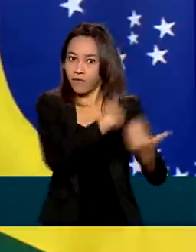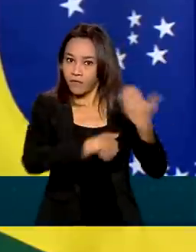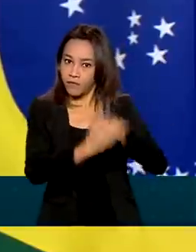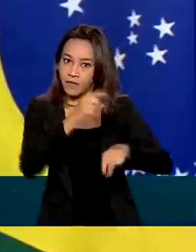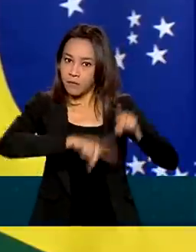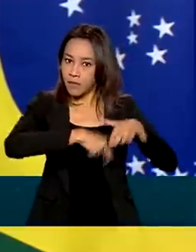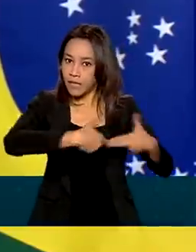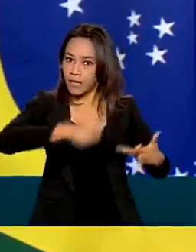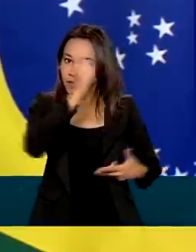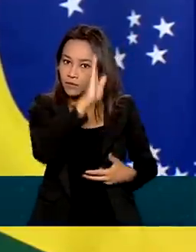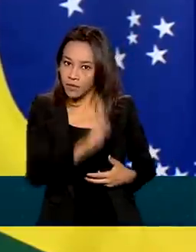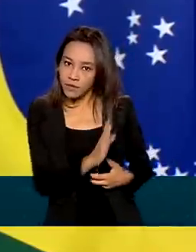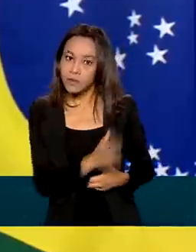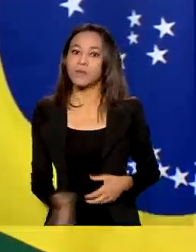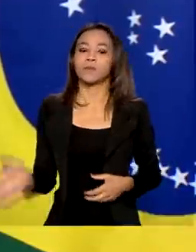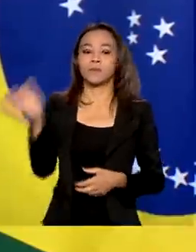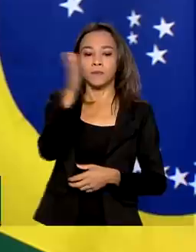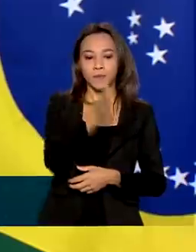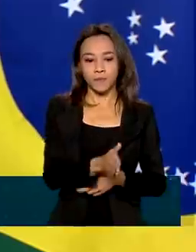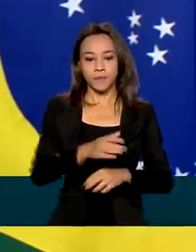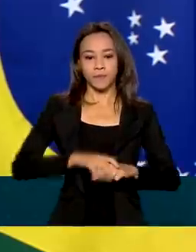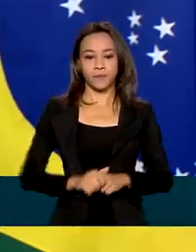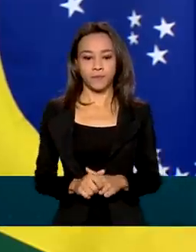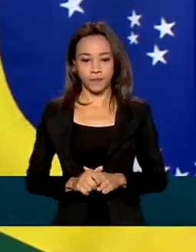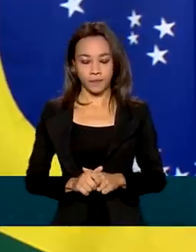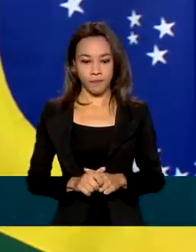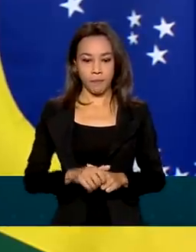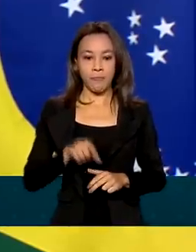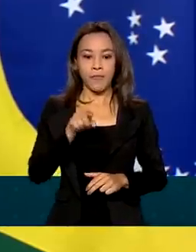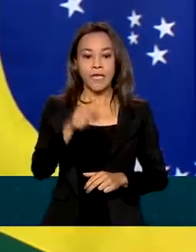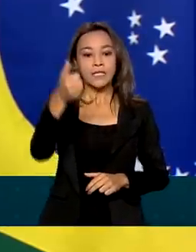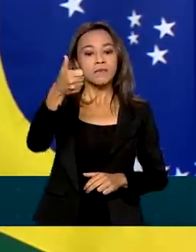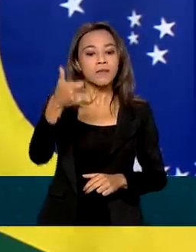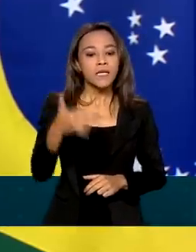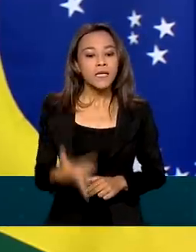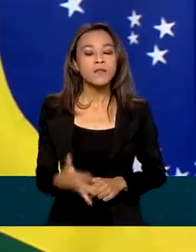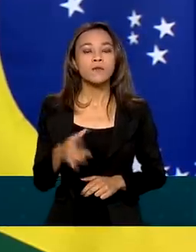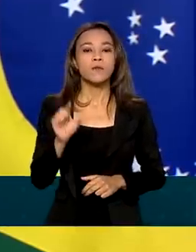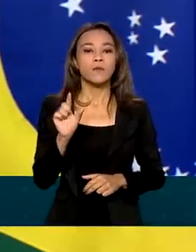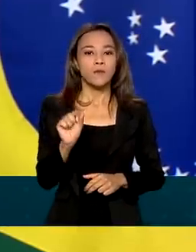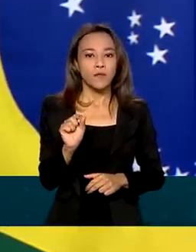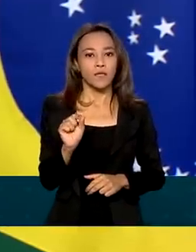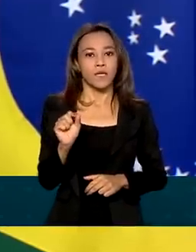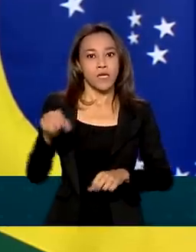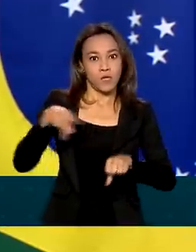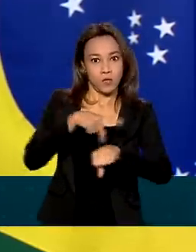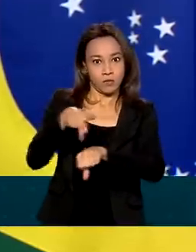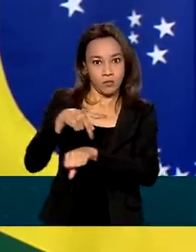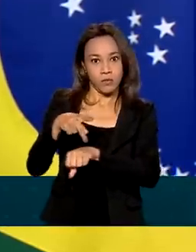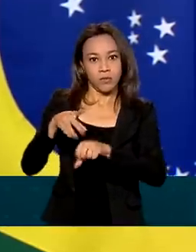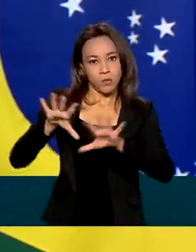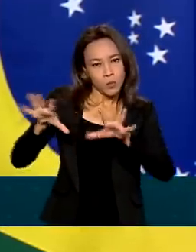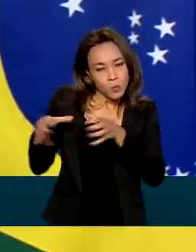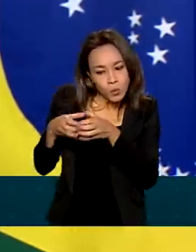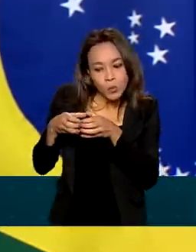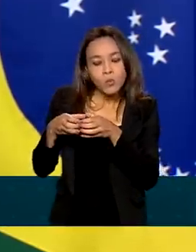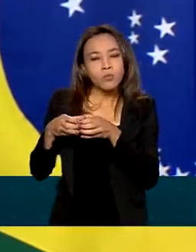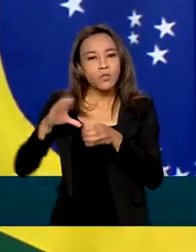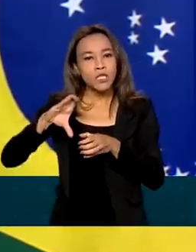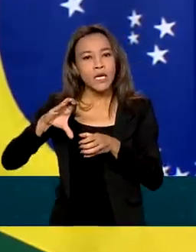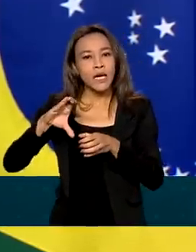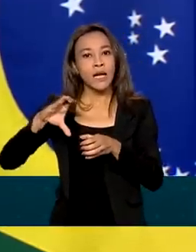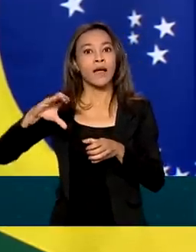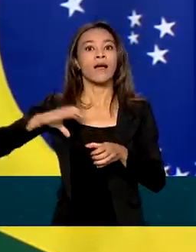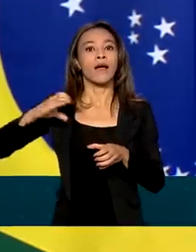Os homens de negócios brasileiros podem não só aceder ao pequeno mercado do Cabo Verde,